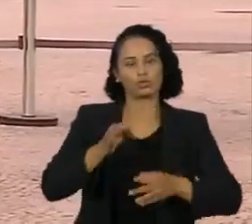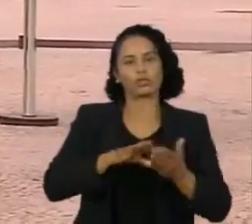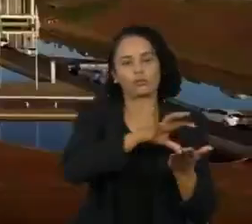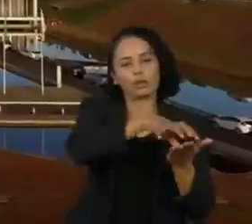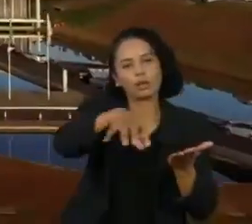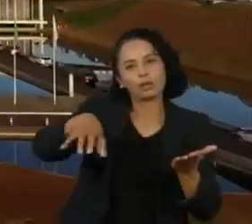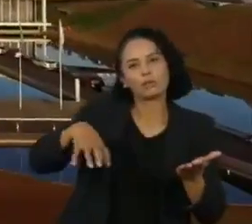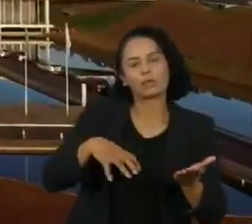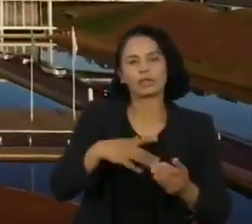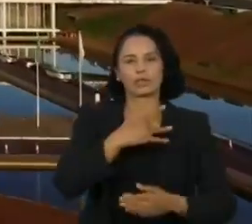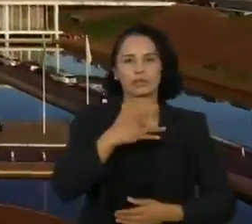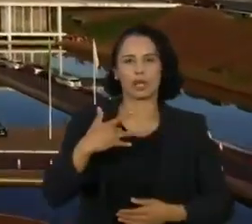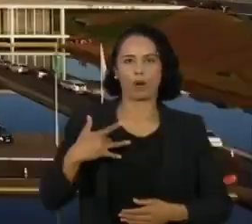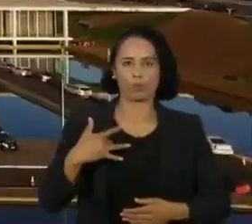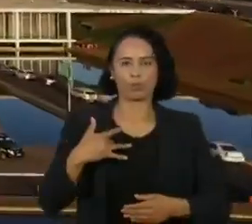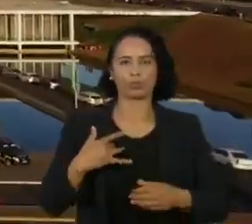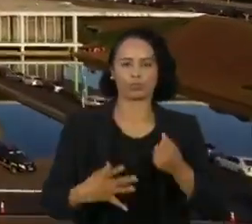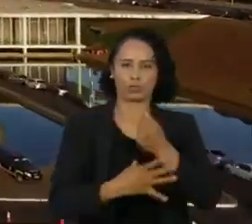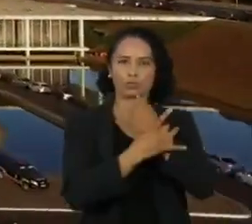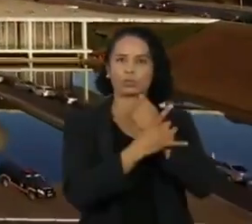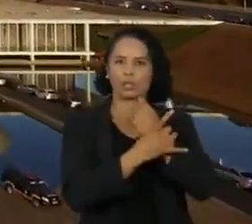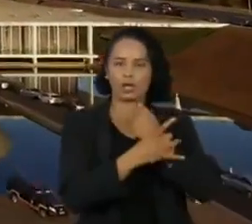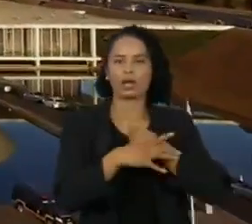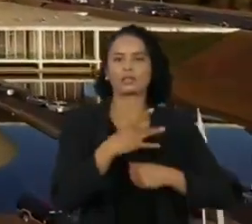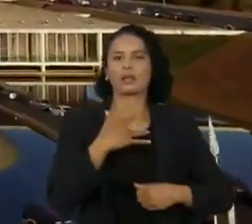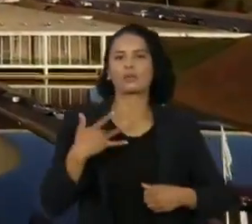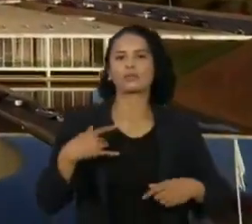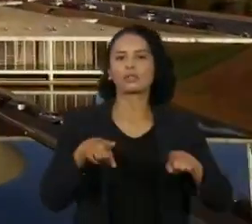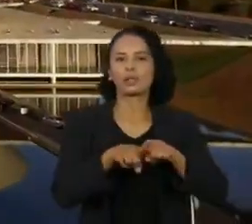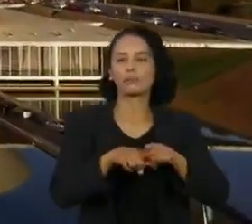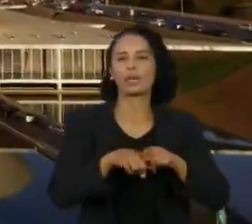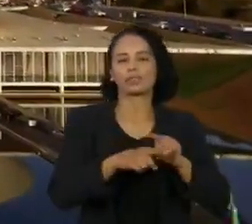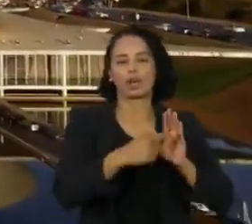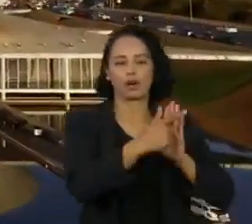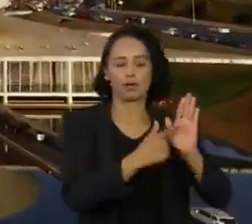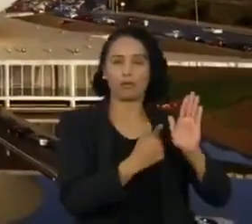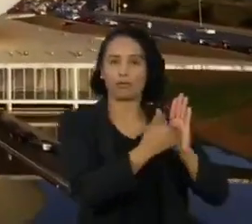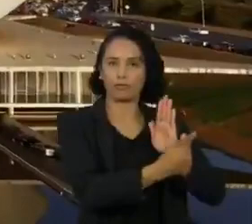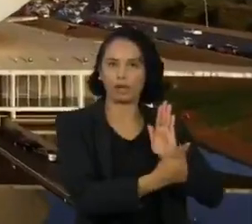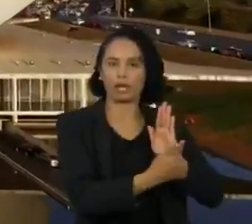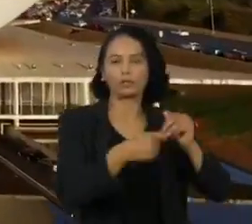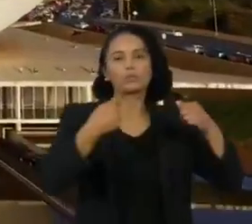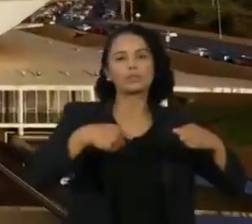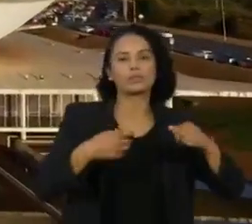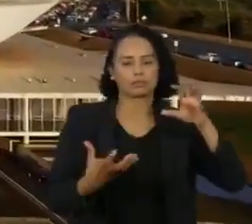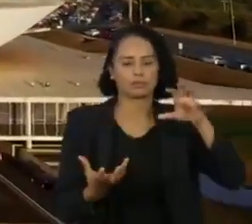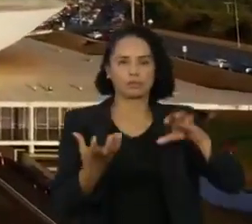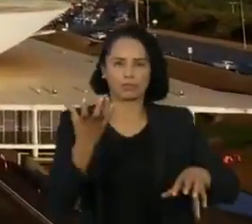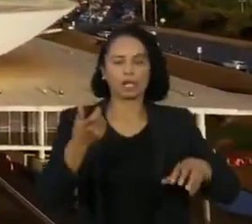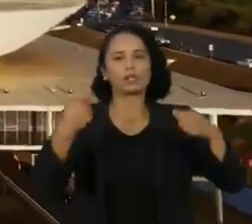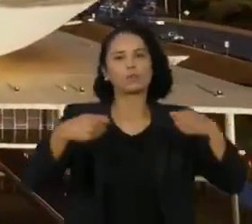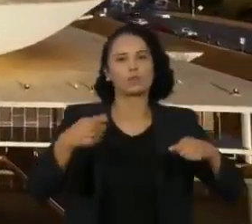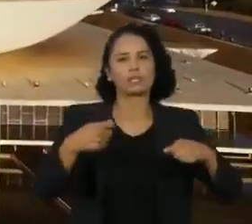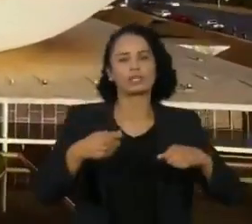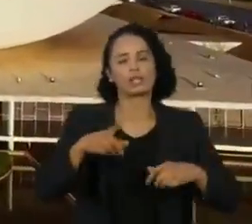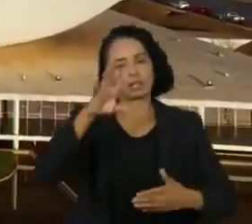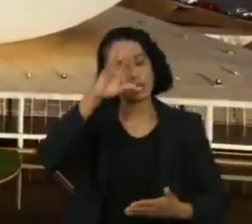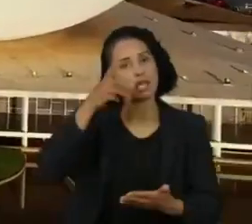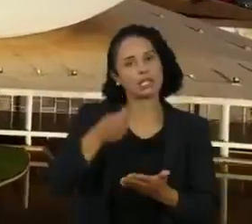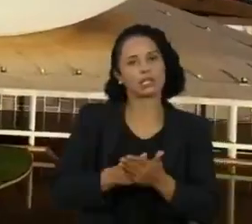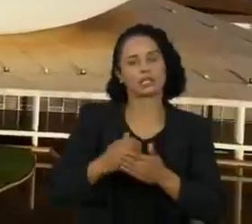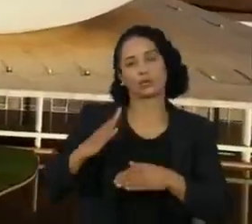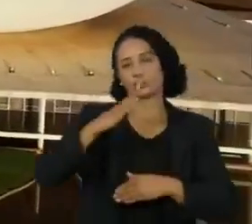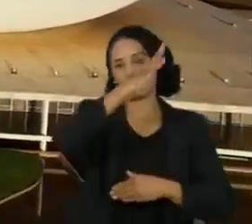suplementar. Para que o veto tenha efeito, o Congresso deve manter a decisão do presidente. Ainda não há data